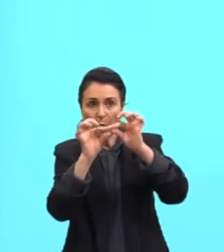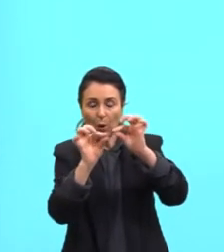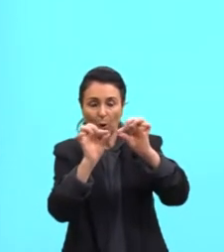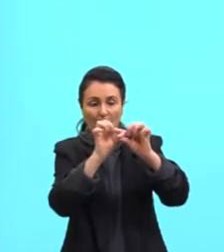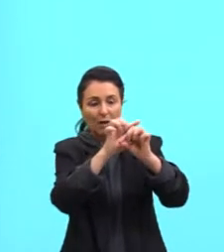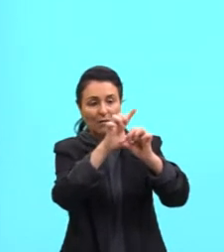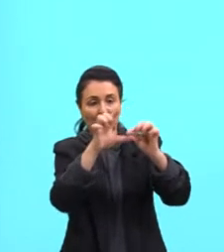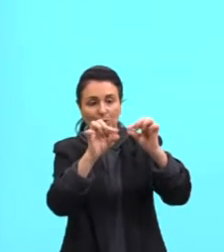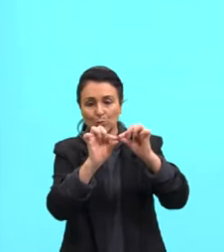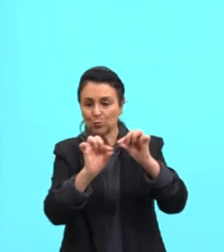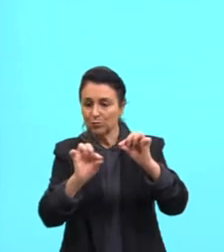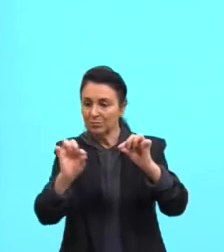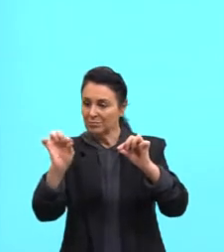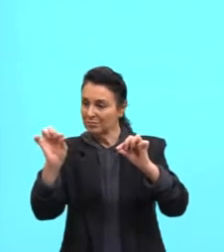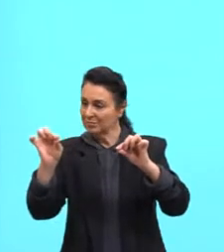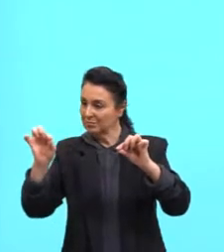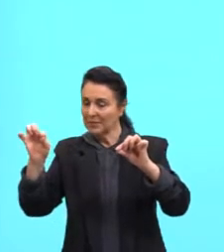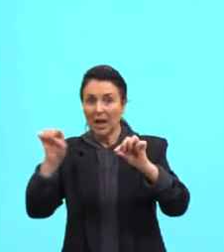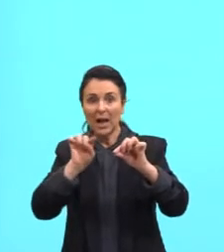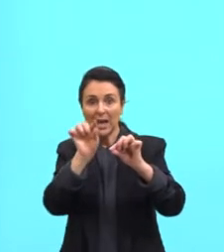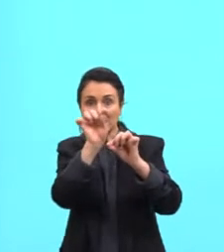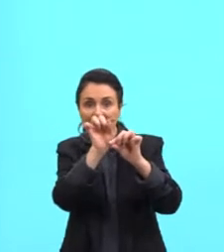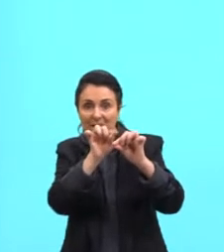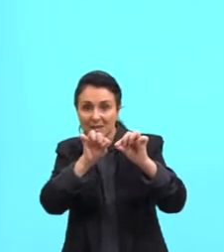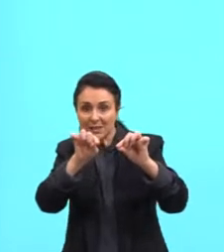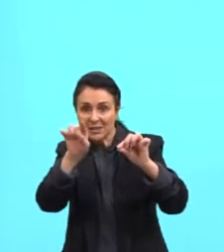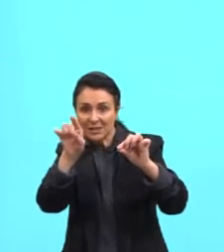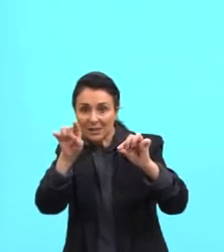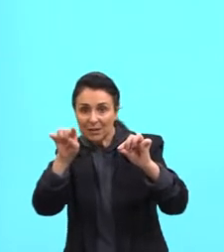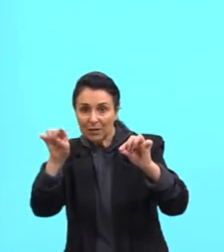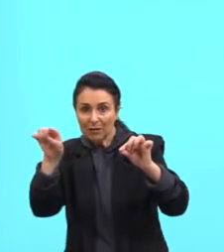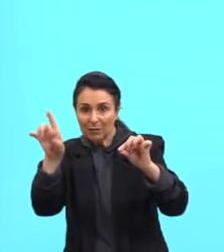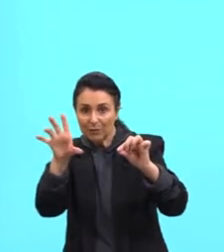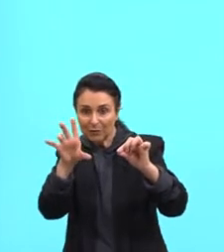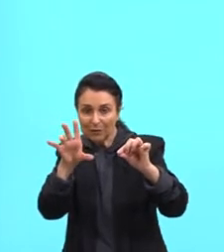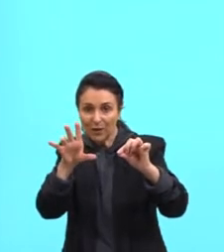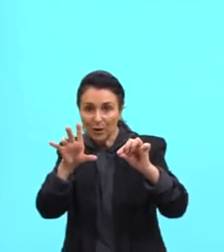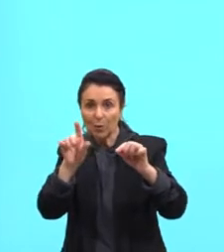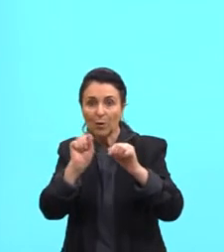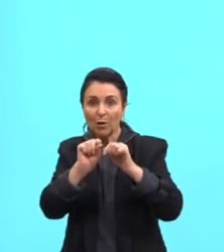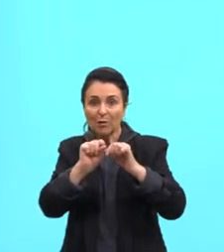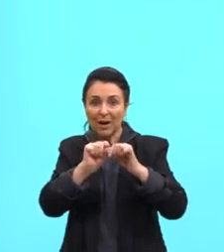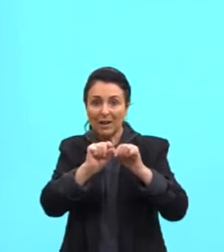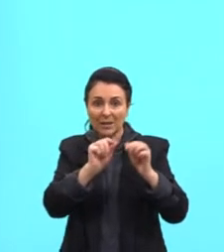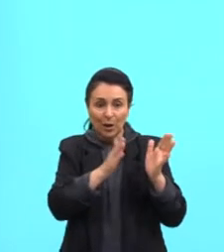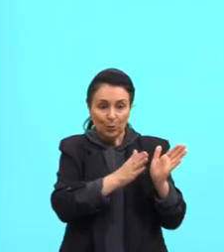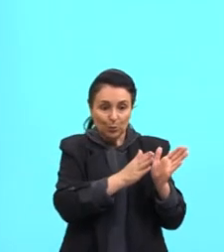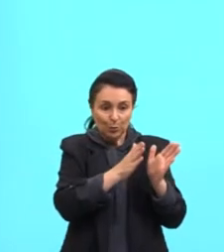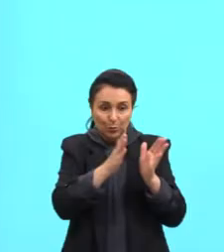que é a estrutura locomotora, que é o flagelo, que vai ajudar ali ela a se locomover.